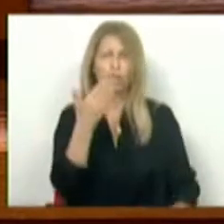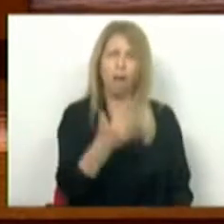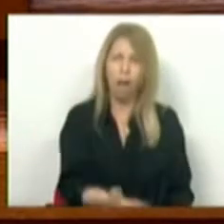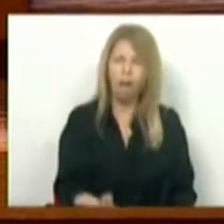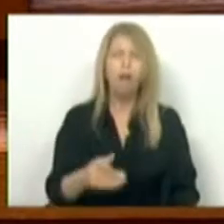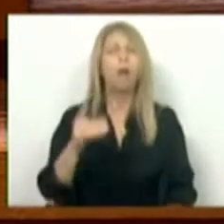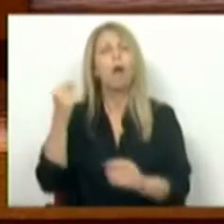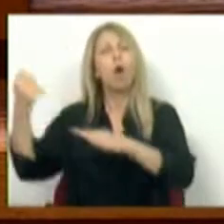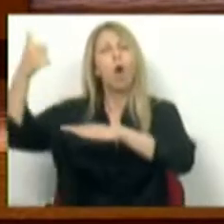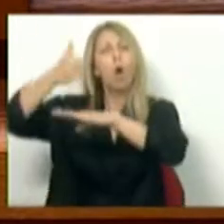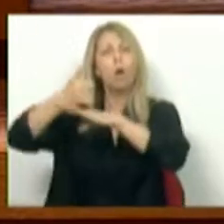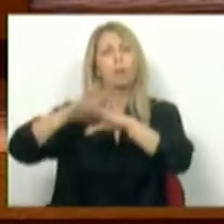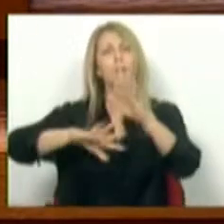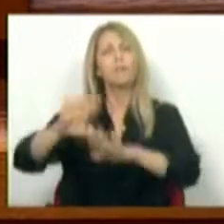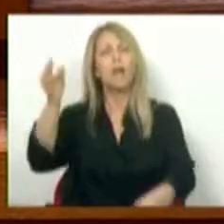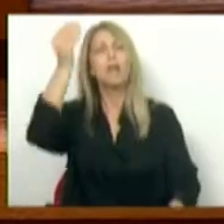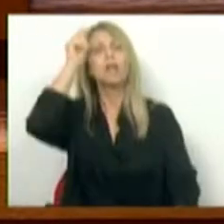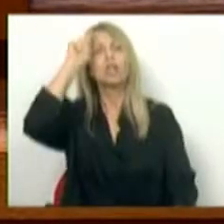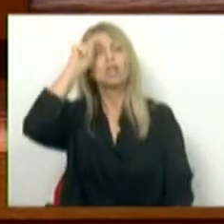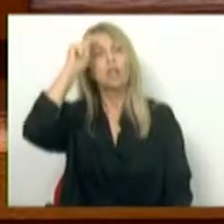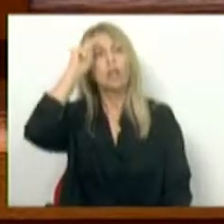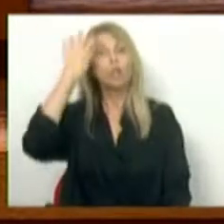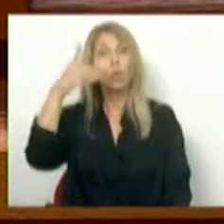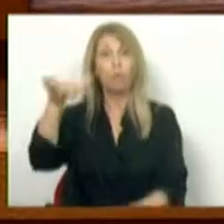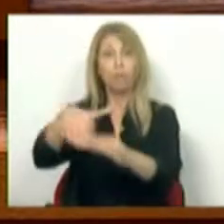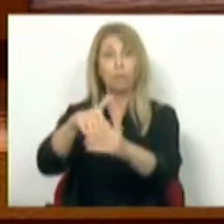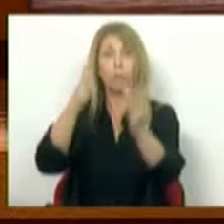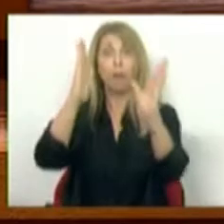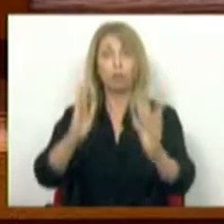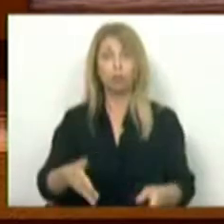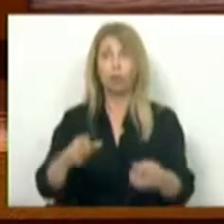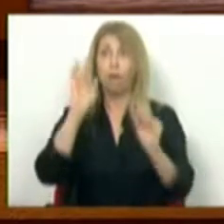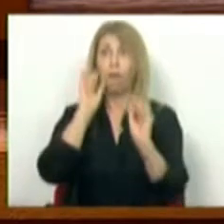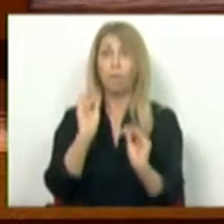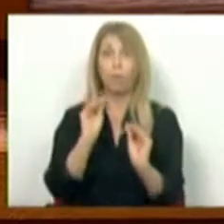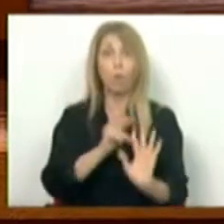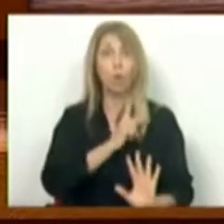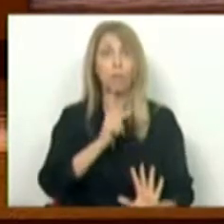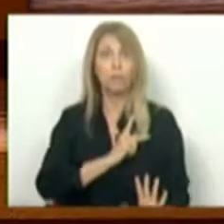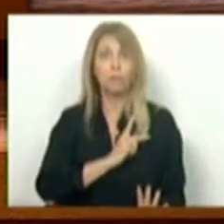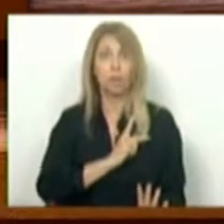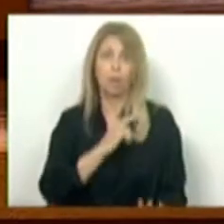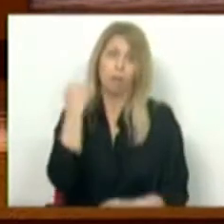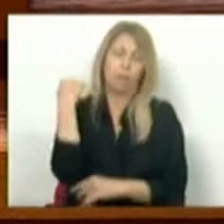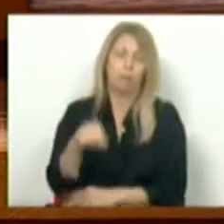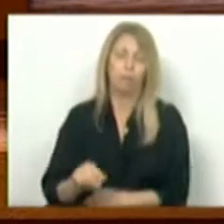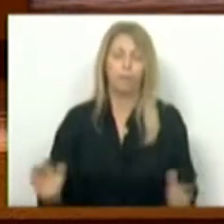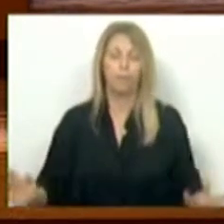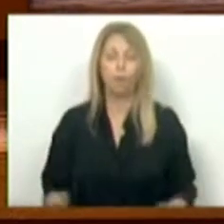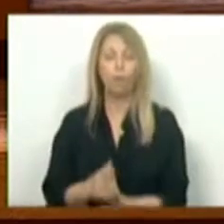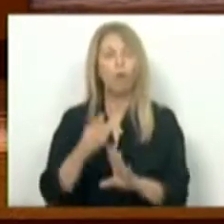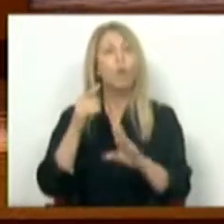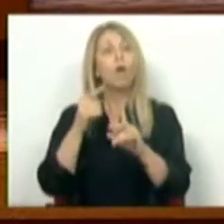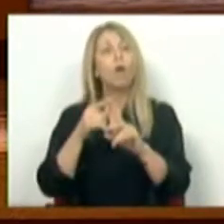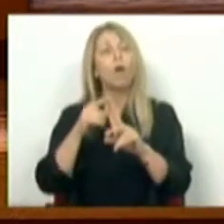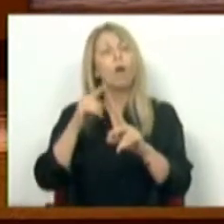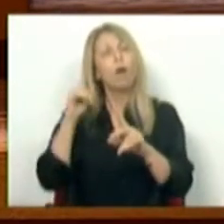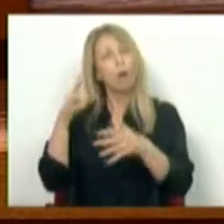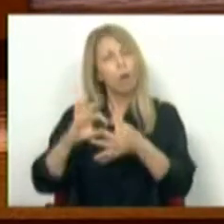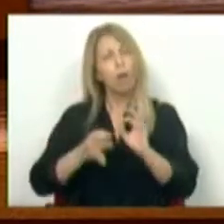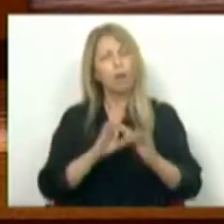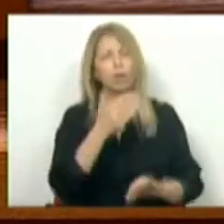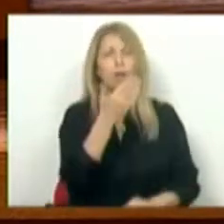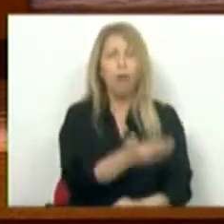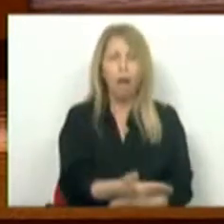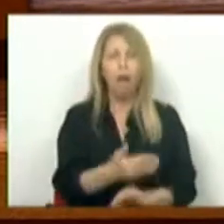estágios quando já fazem parte integrante da formação académica? Não. Faz algum sentido que as ordens teimem em ter